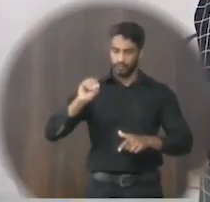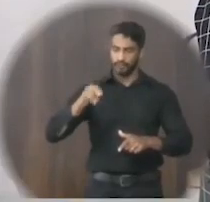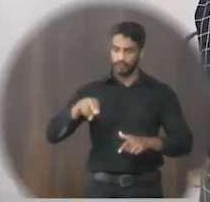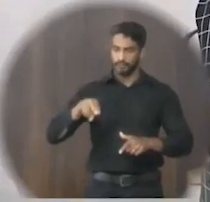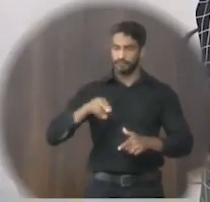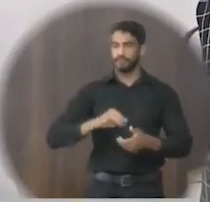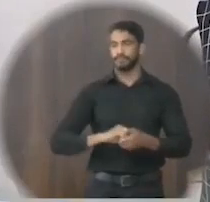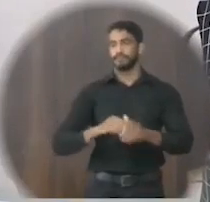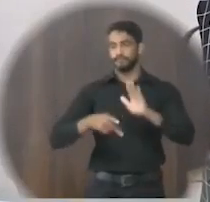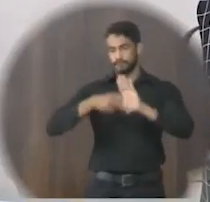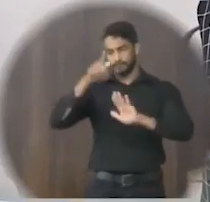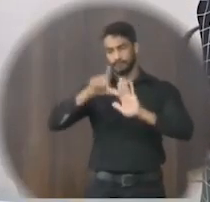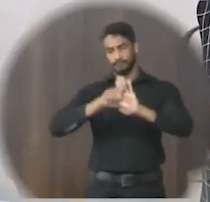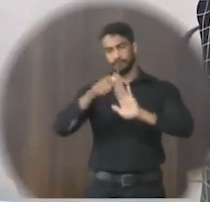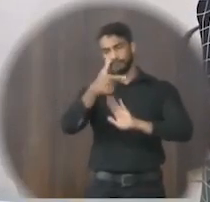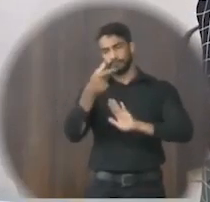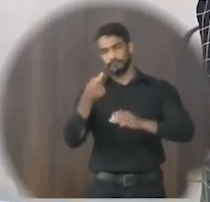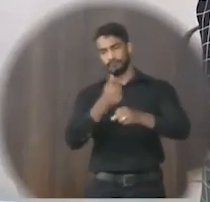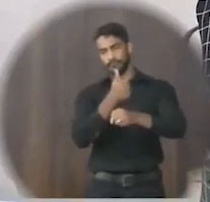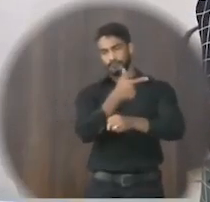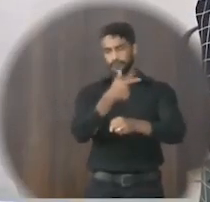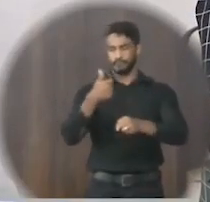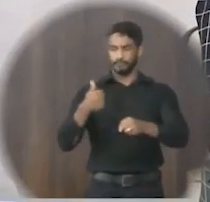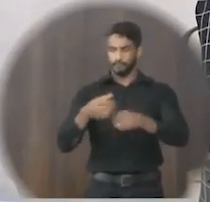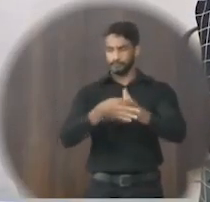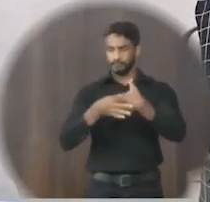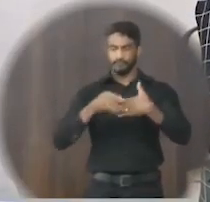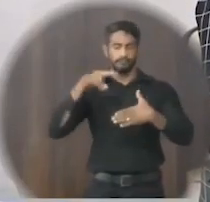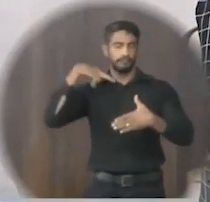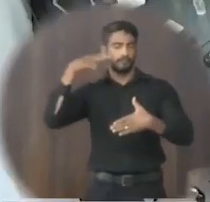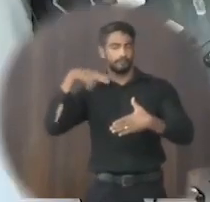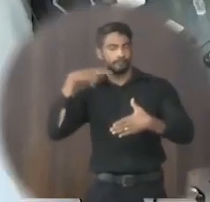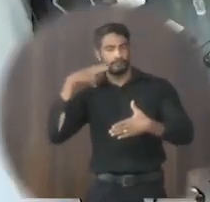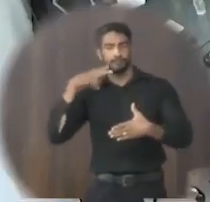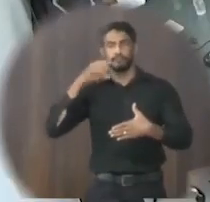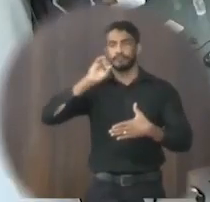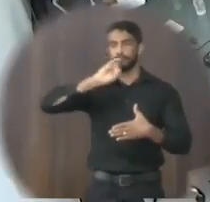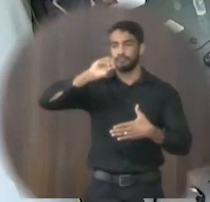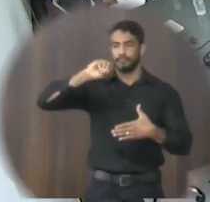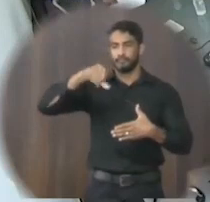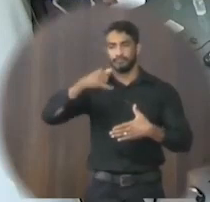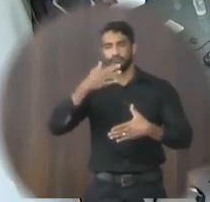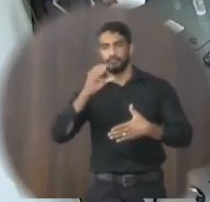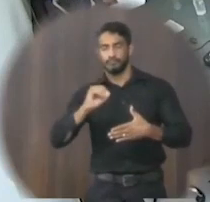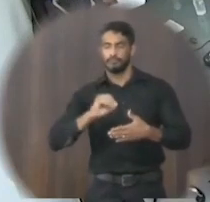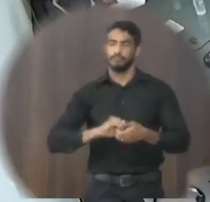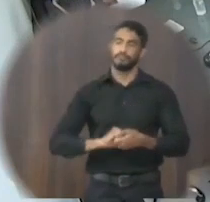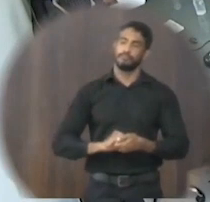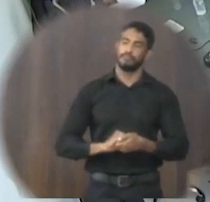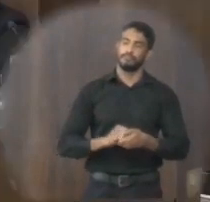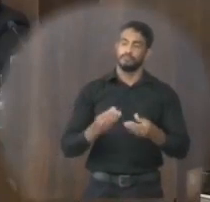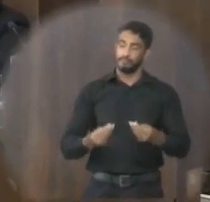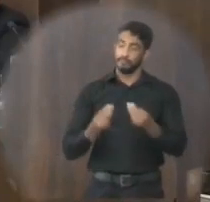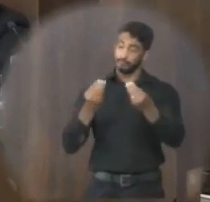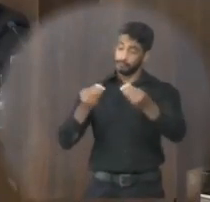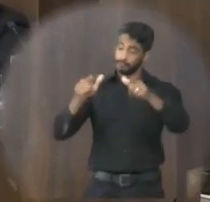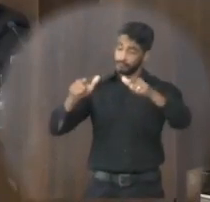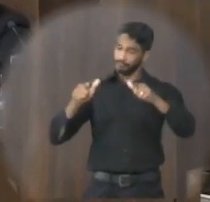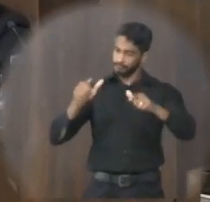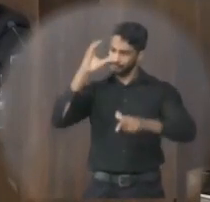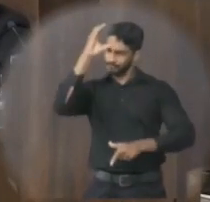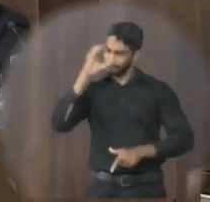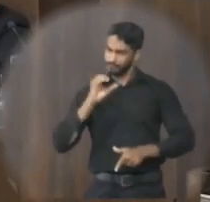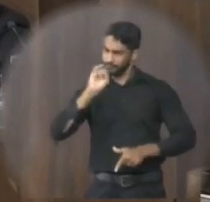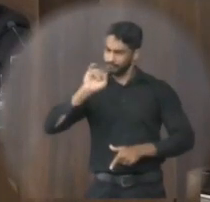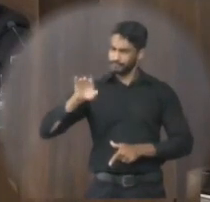Projeto de resolução 020-2021, de autoria do vereador João Pereira da Silva. Concede o título de cidadão honorário